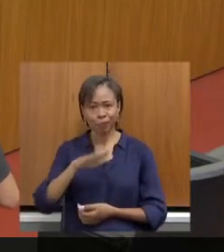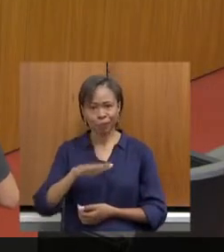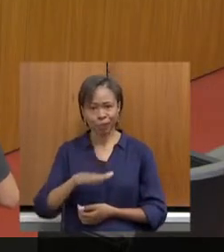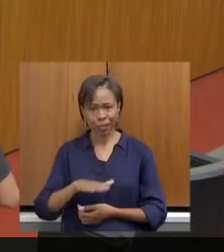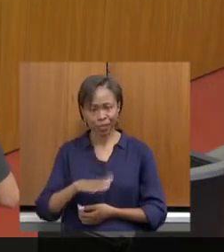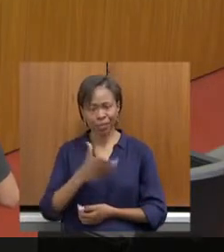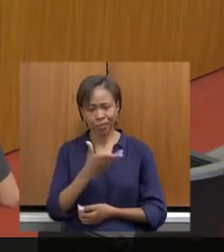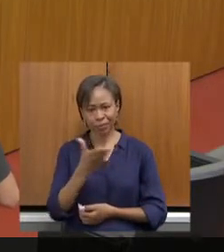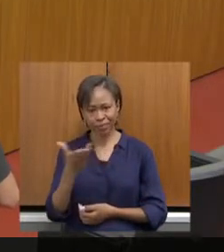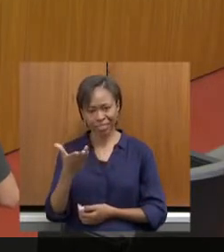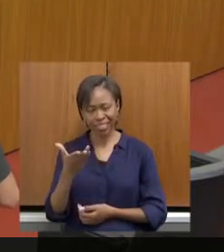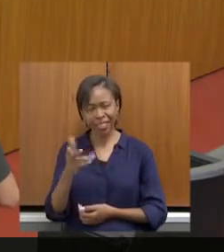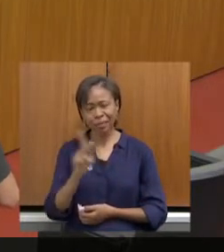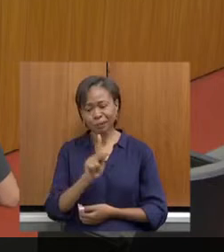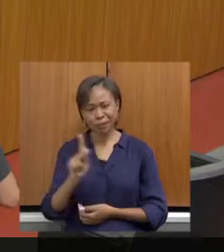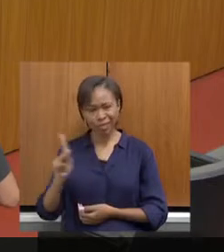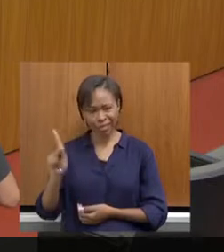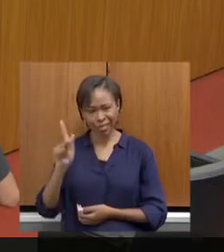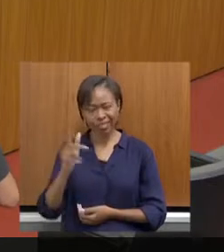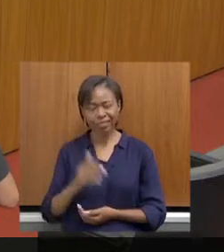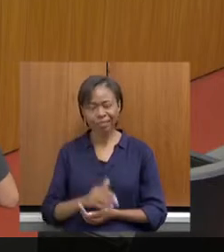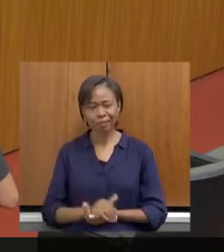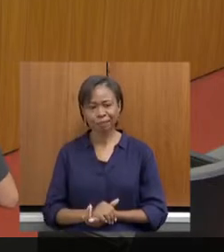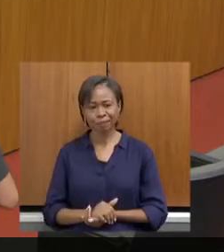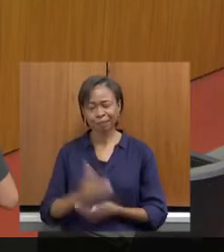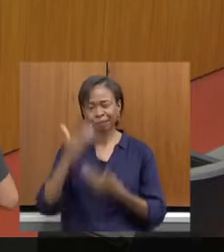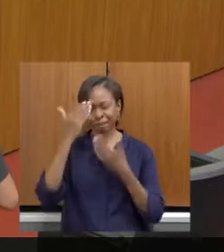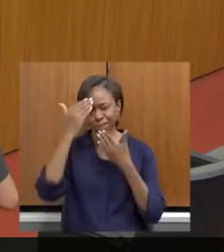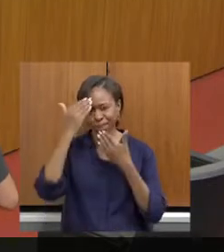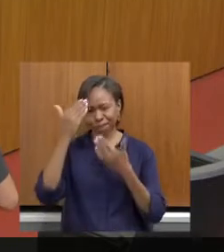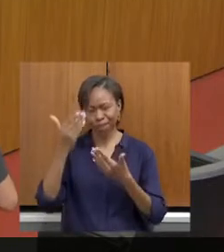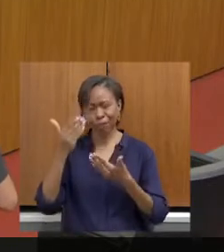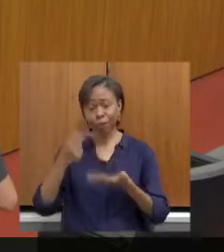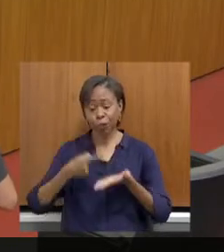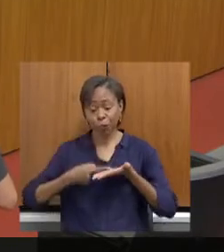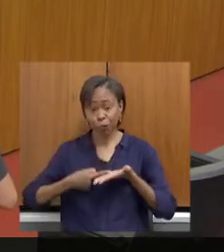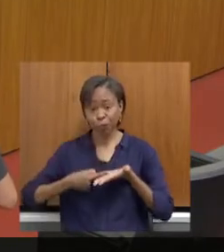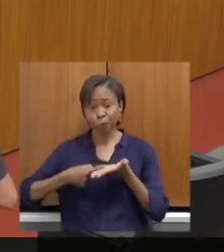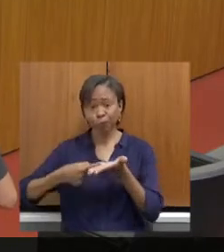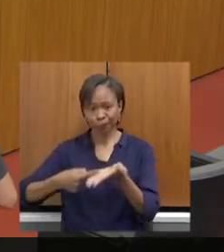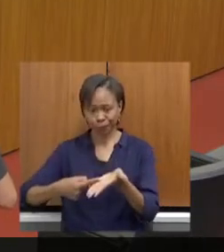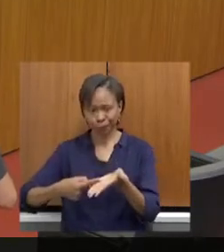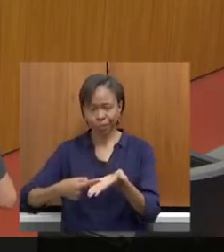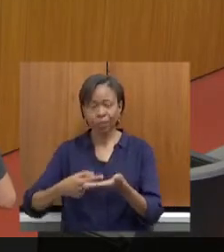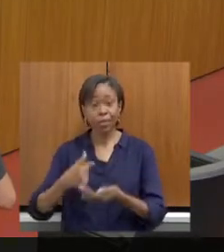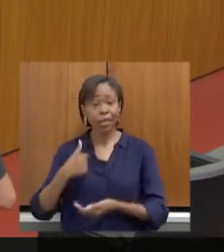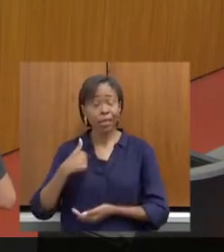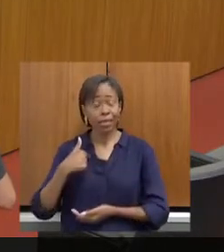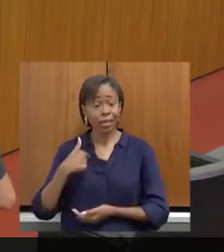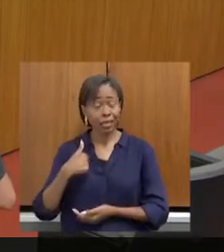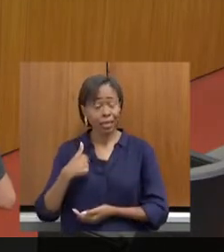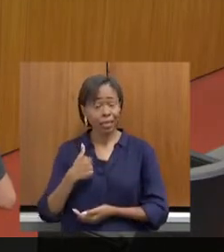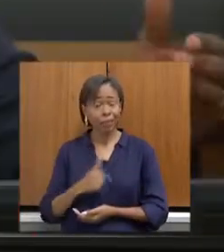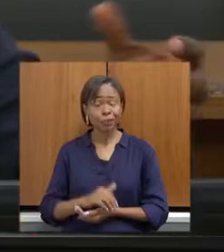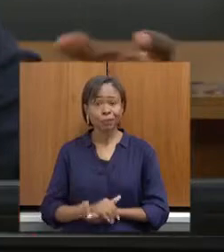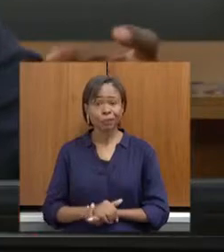Boa tarde, presidente. Muito obrigado pelo convite. Eu abusei um pouquinho.